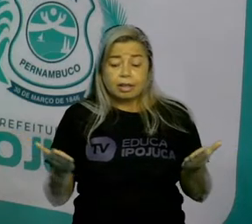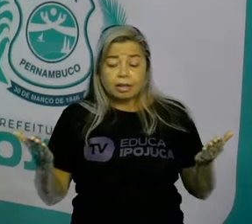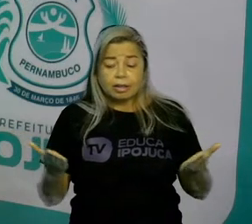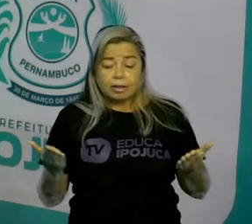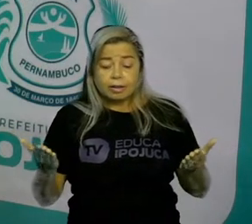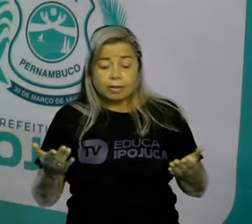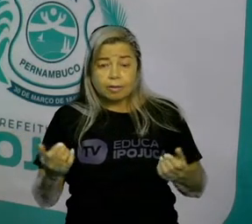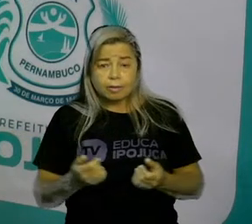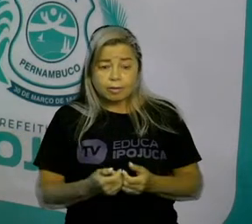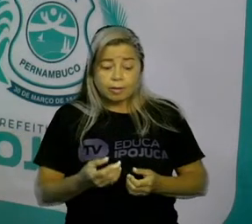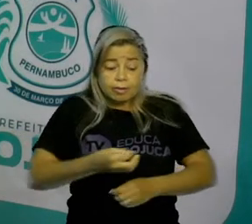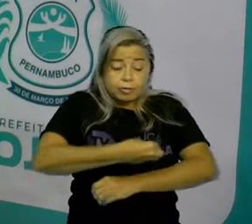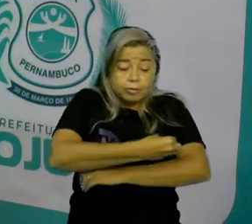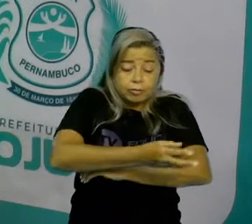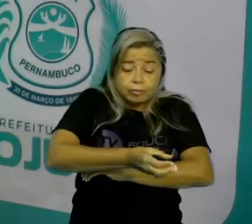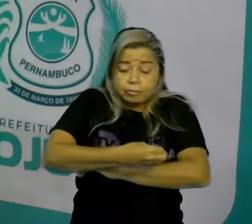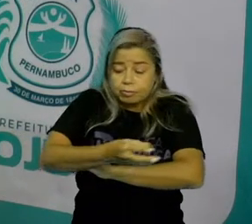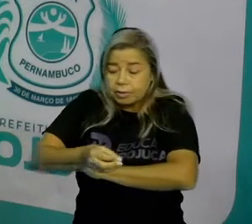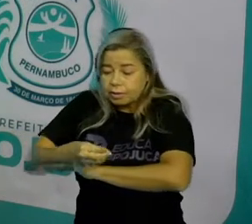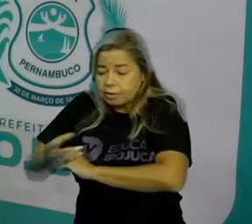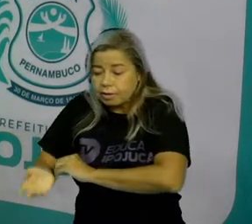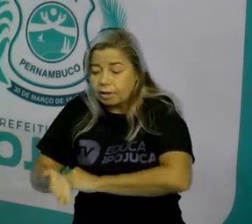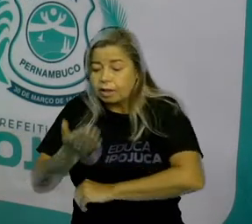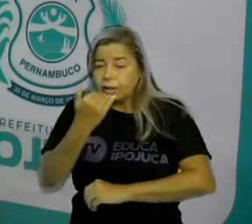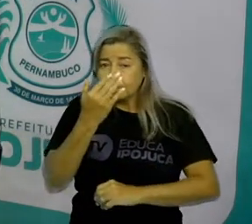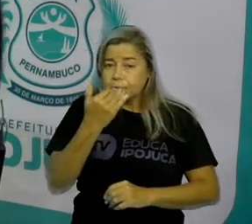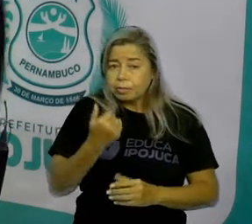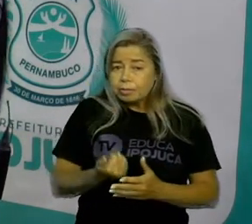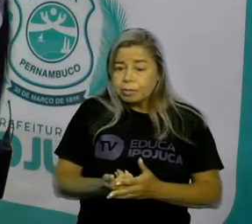plantar o meu alimento para não faltar.